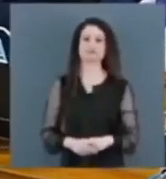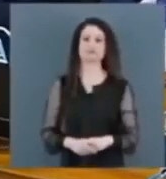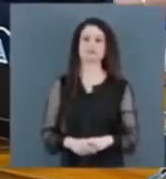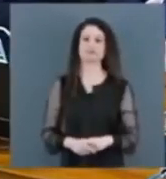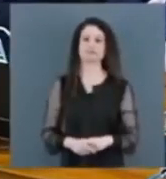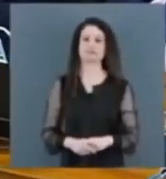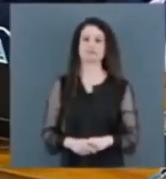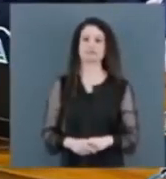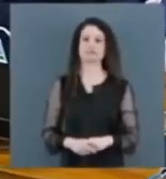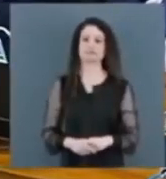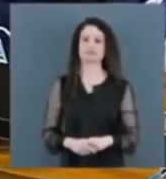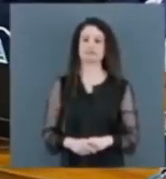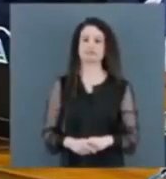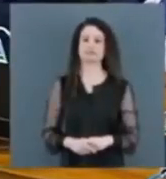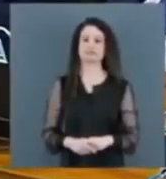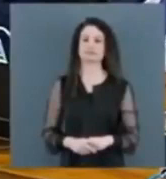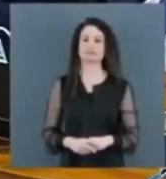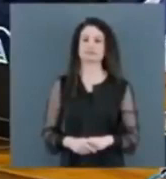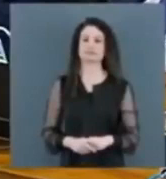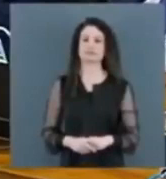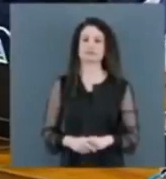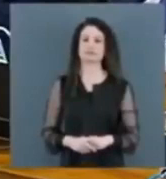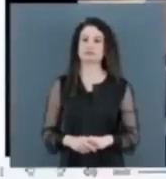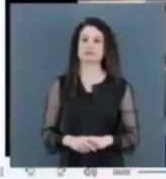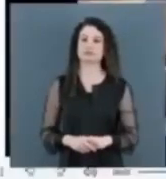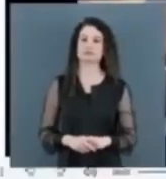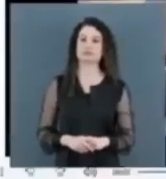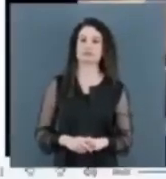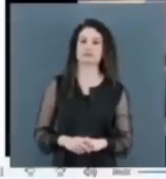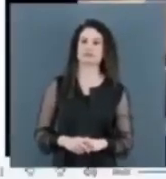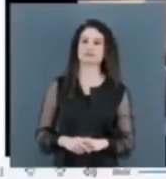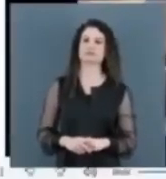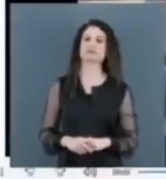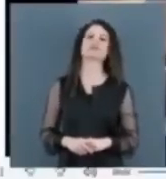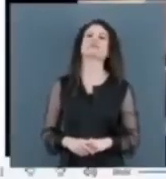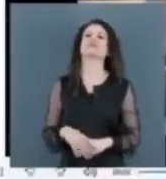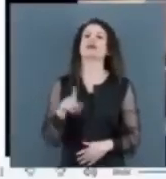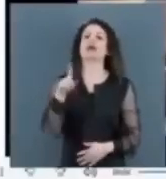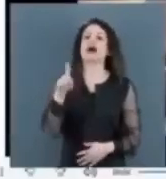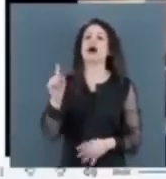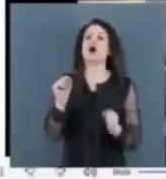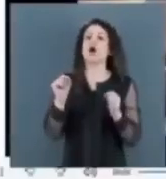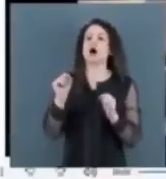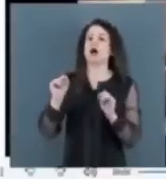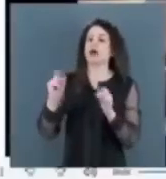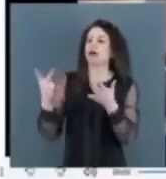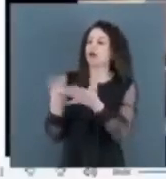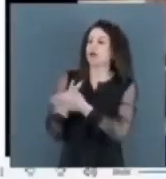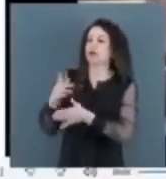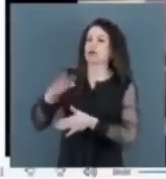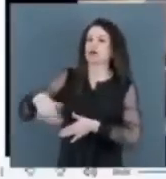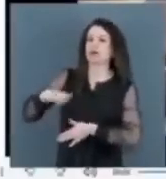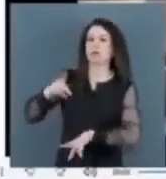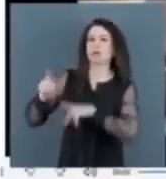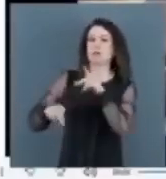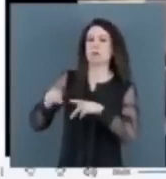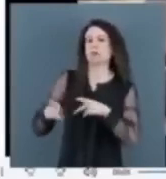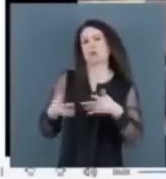Não, ele tem... Chego aqui nessa janela e me der pronto com a população, enfim,